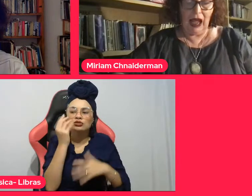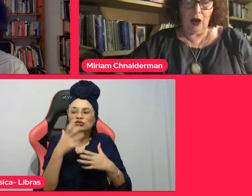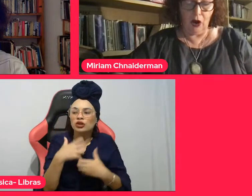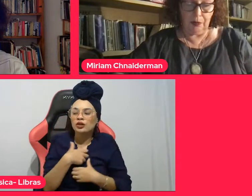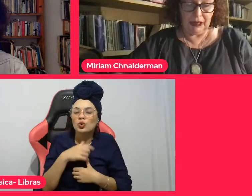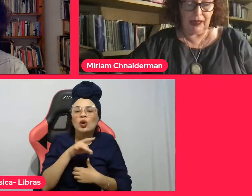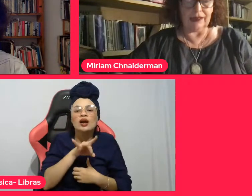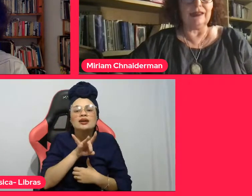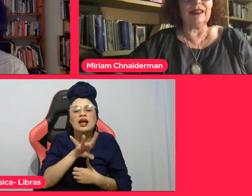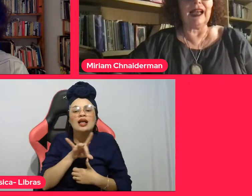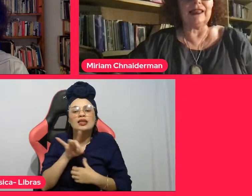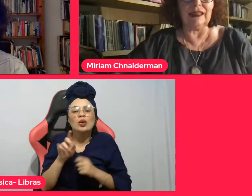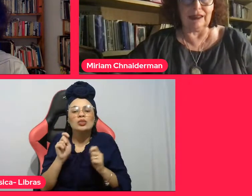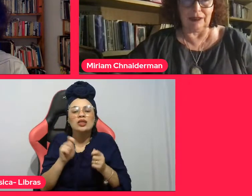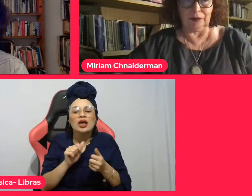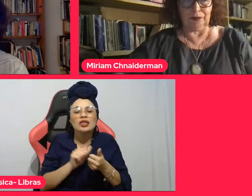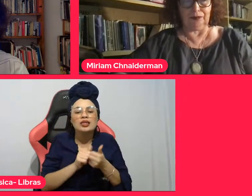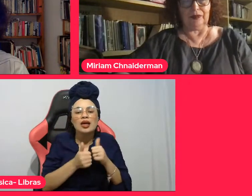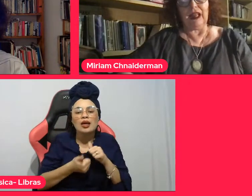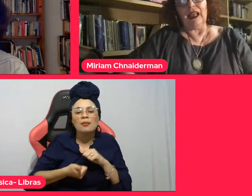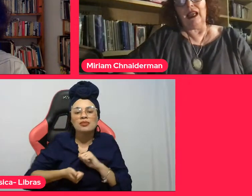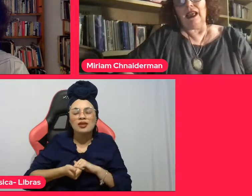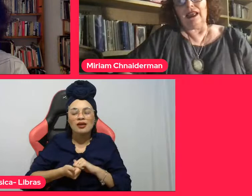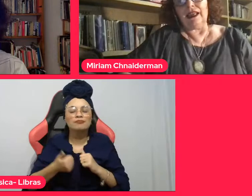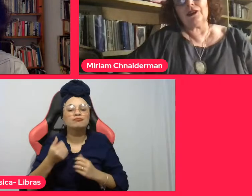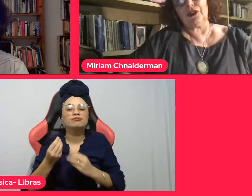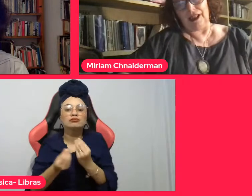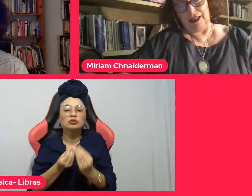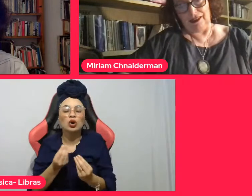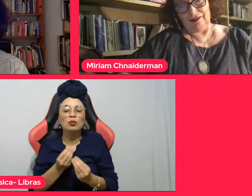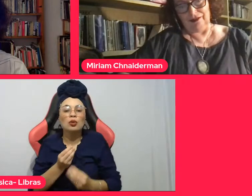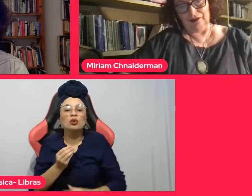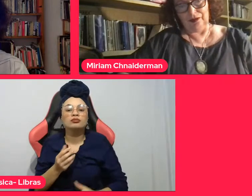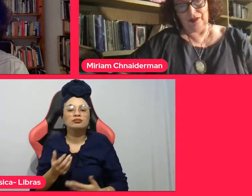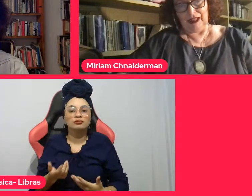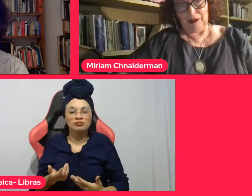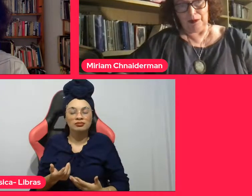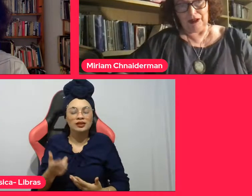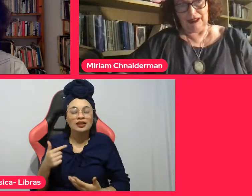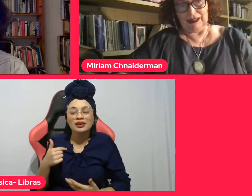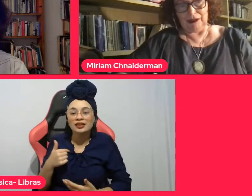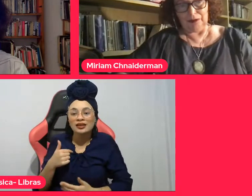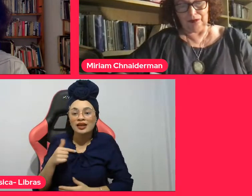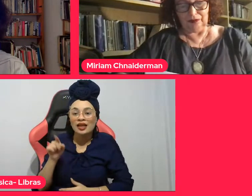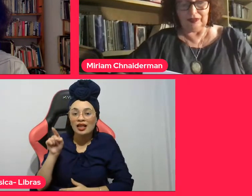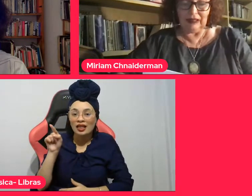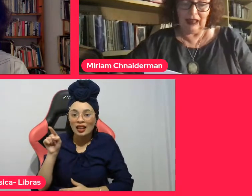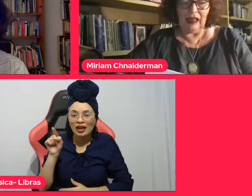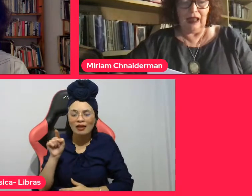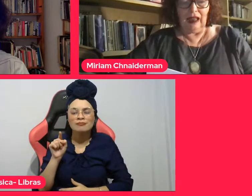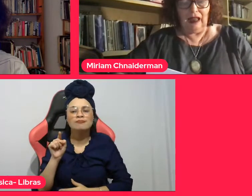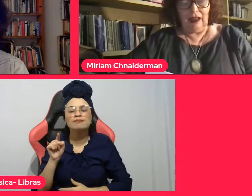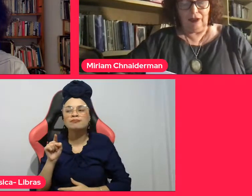a obra Andarilha. E isso é lindo na exposição.